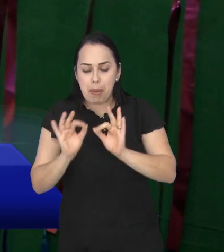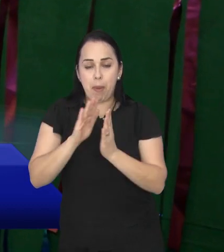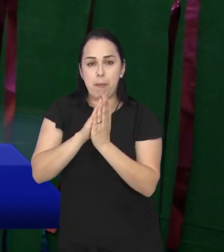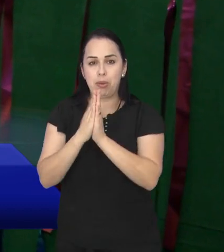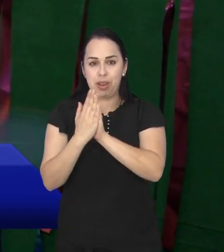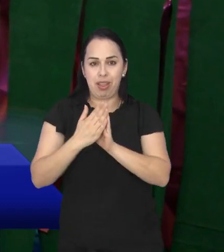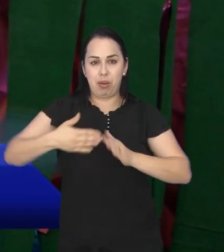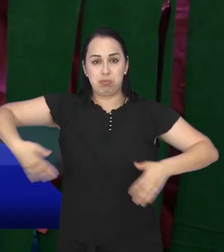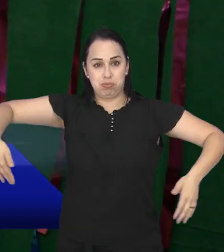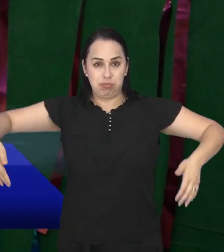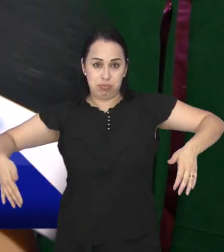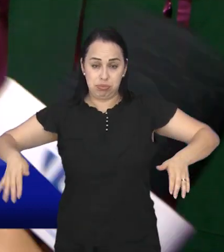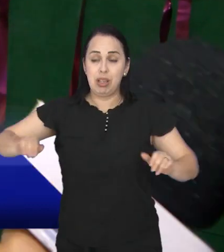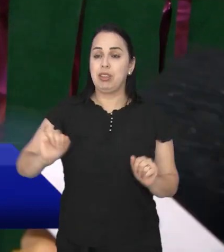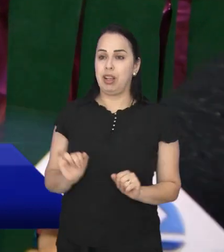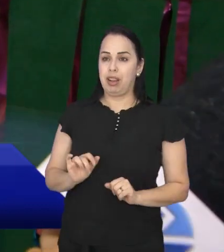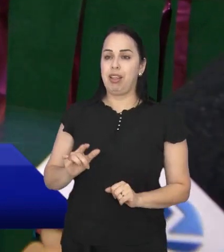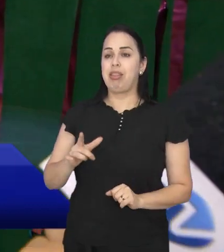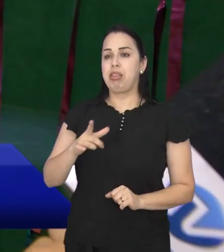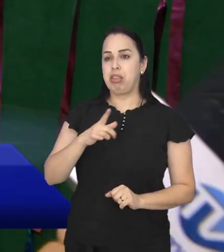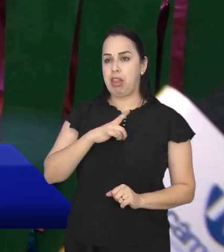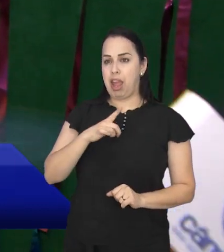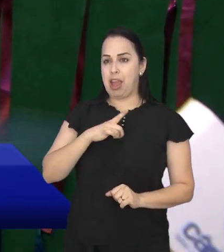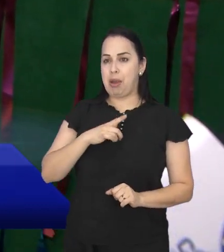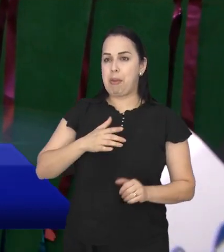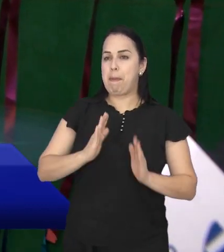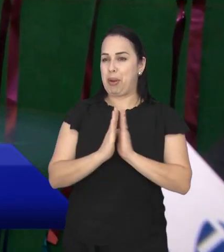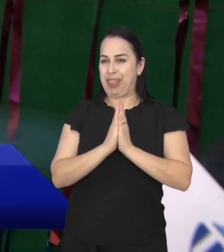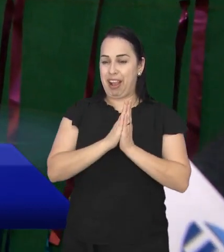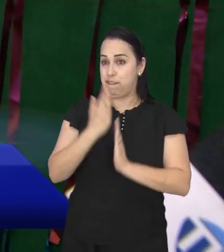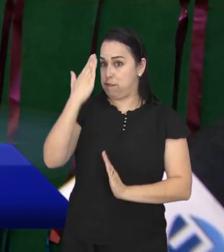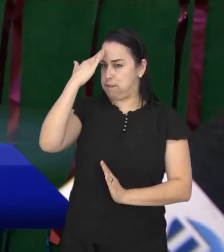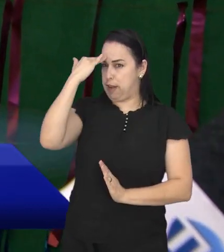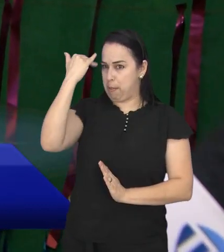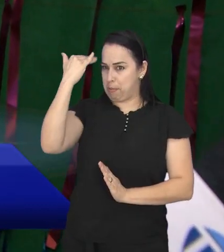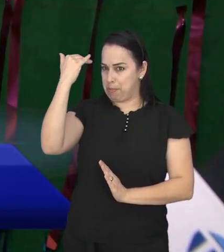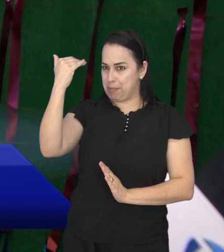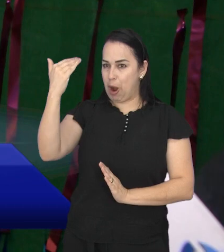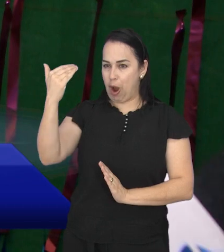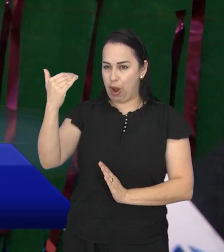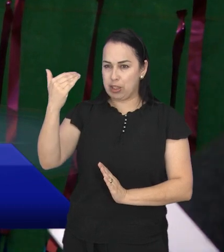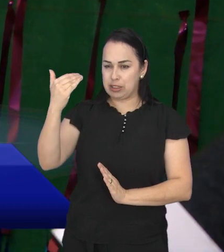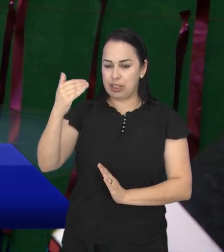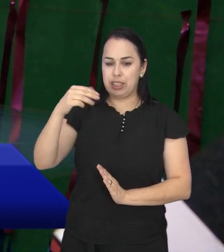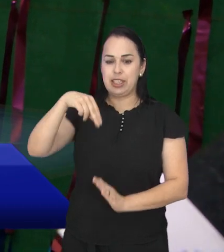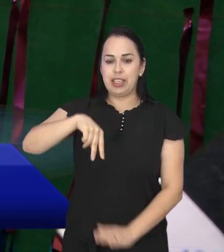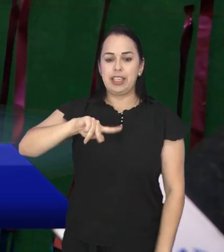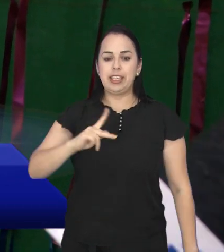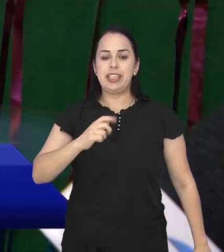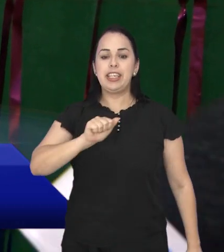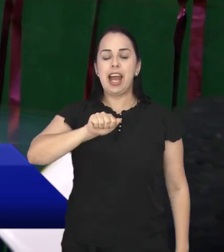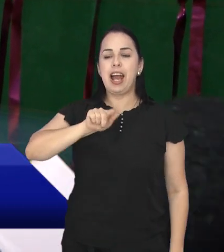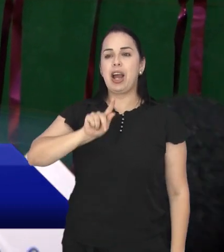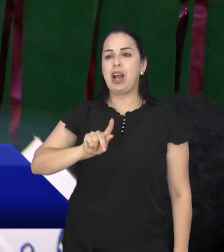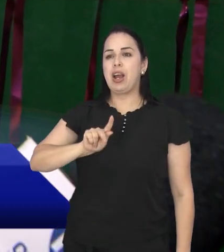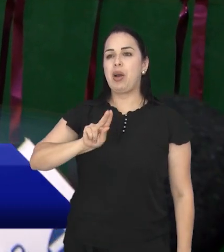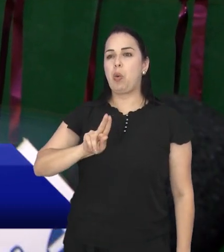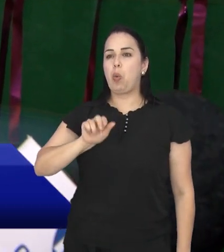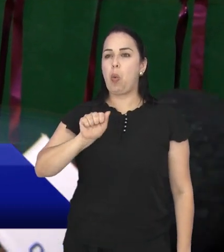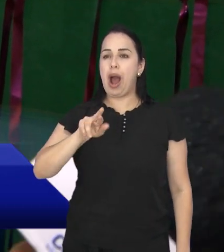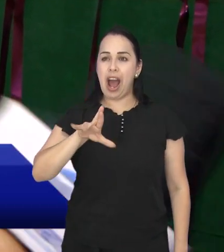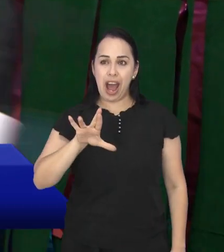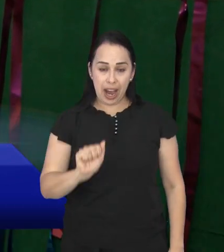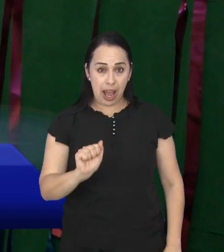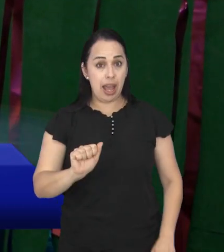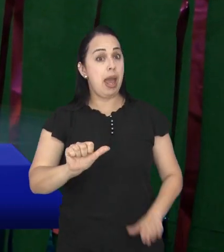músicas de carnaval. Muito bacana. gente tem a Inhaquara também, que é uma boneca, né, muito... que representa muito, né,